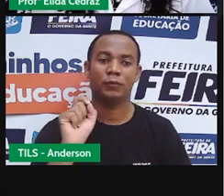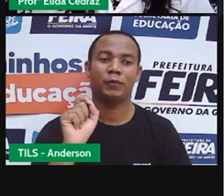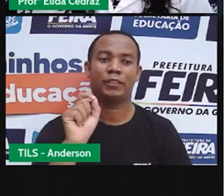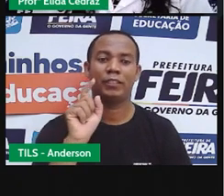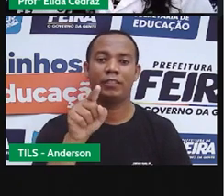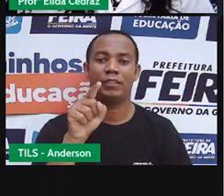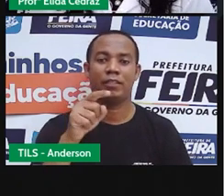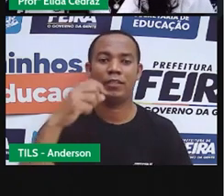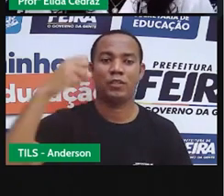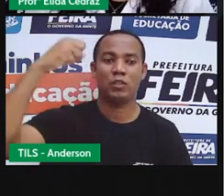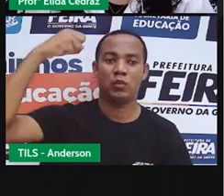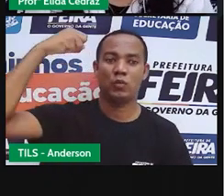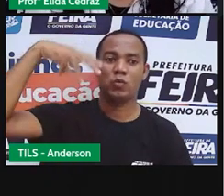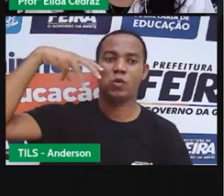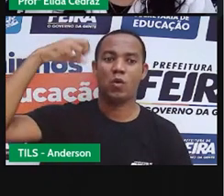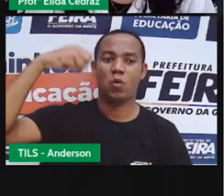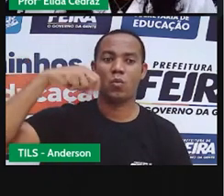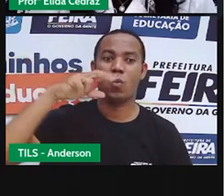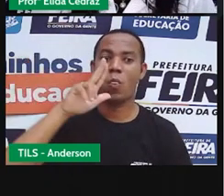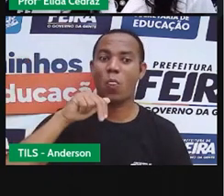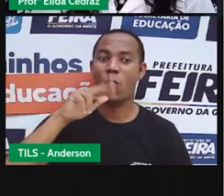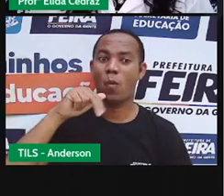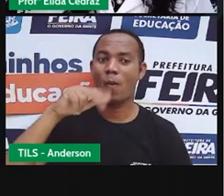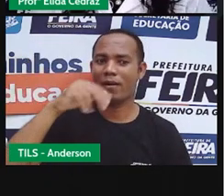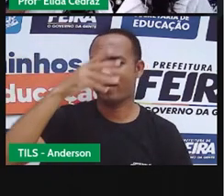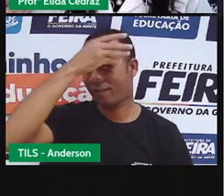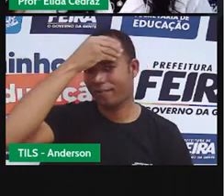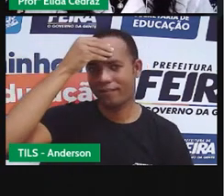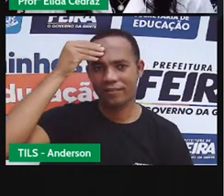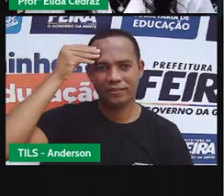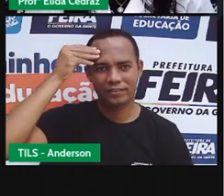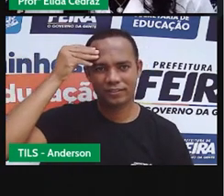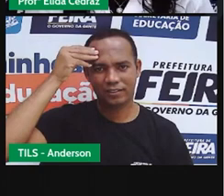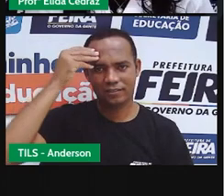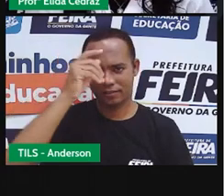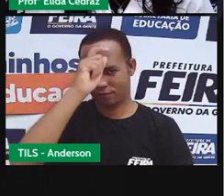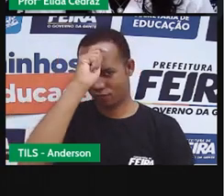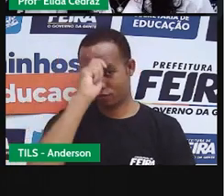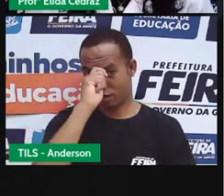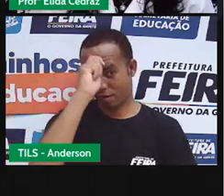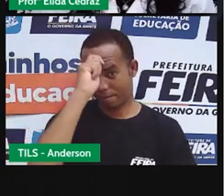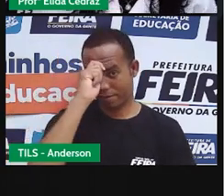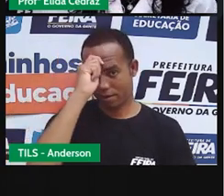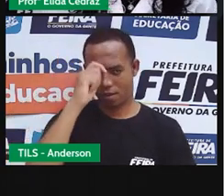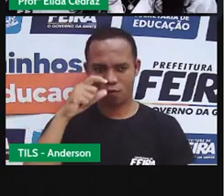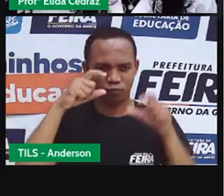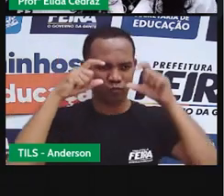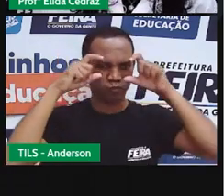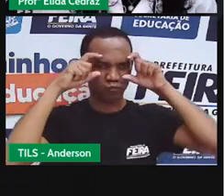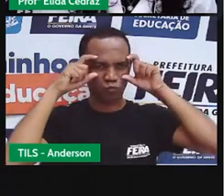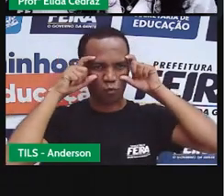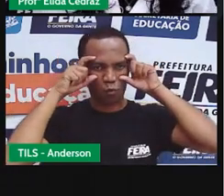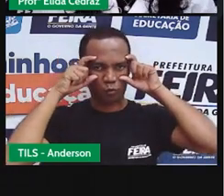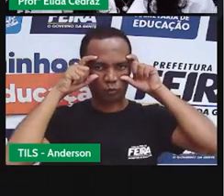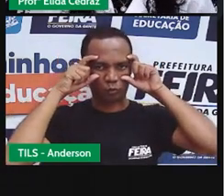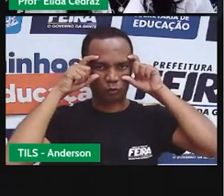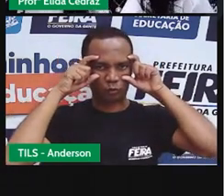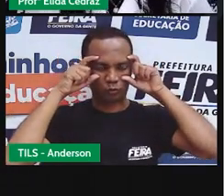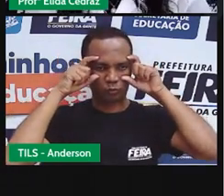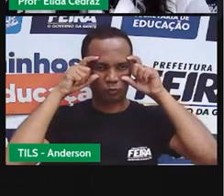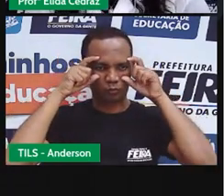sol, não esquecer esses itens. Chapéu, óculos escuros,